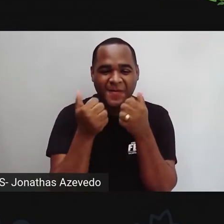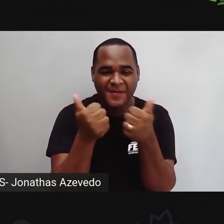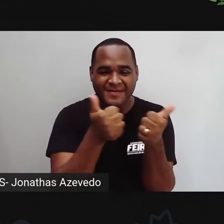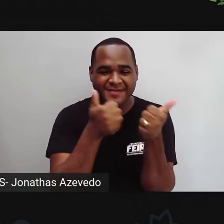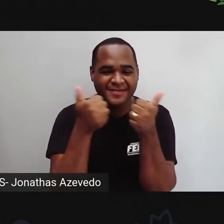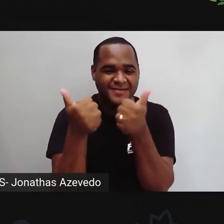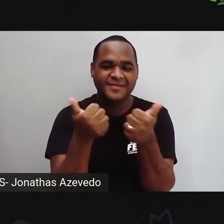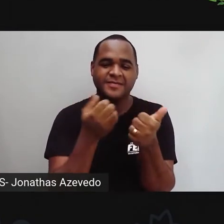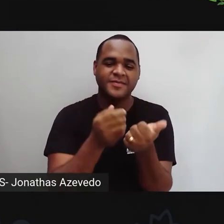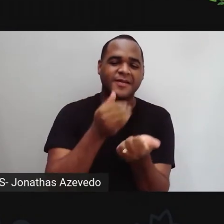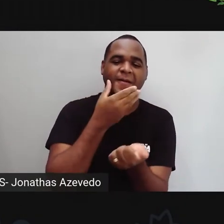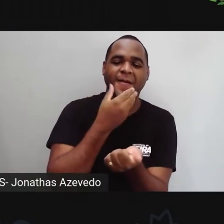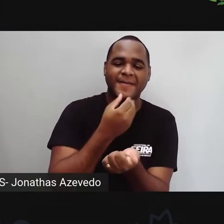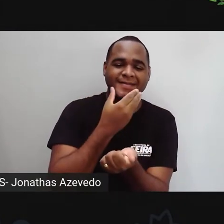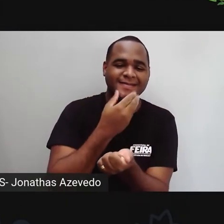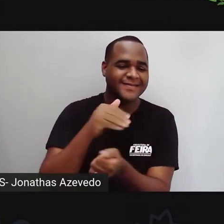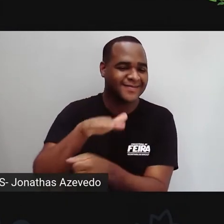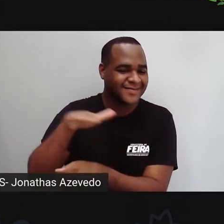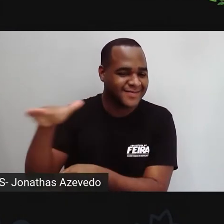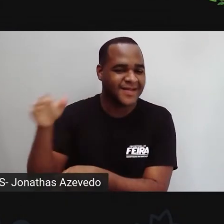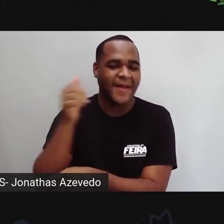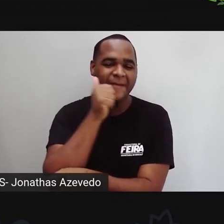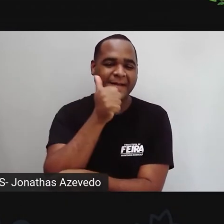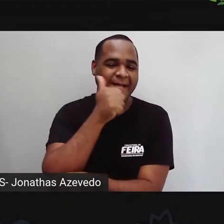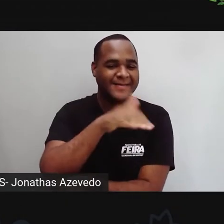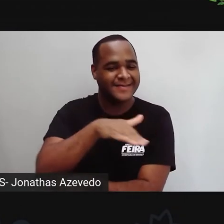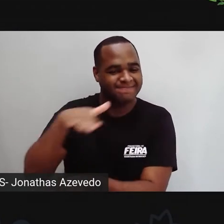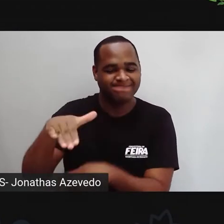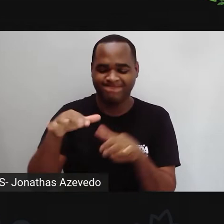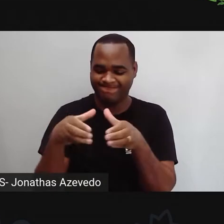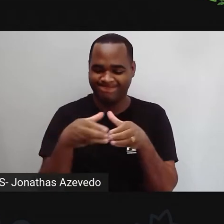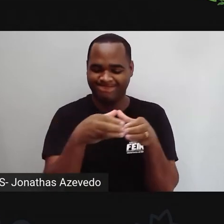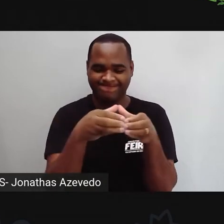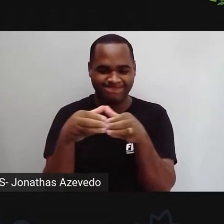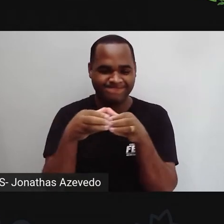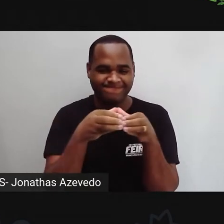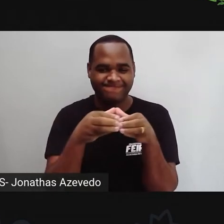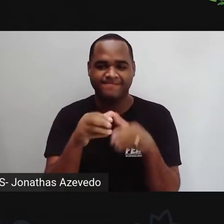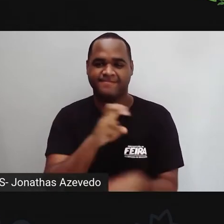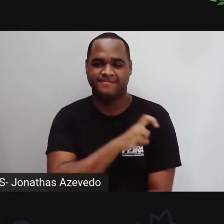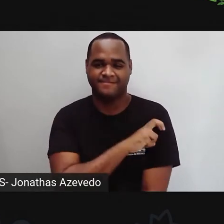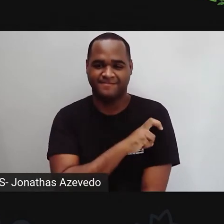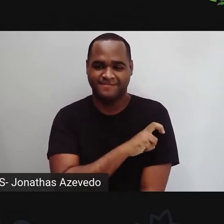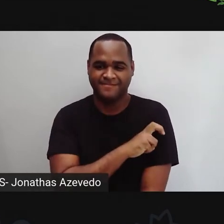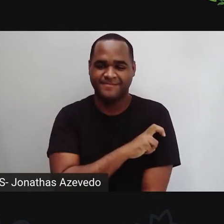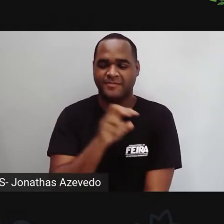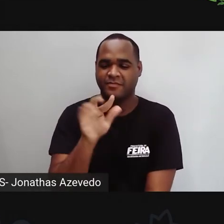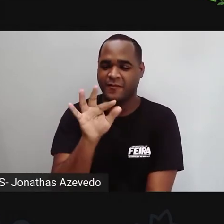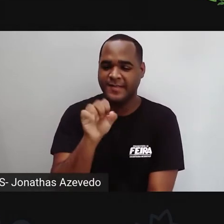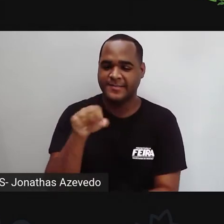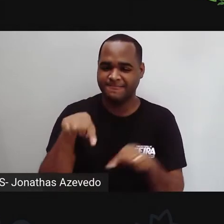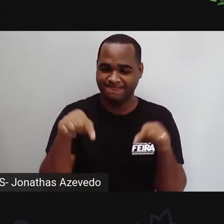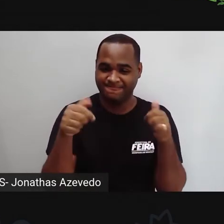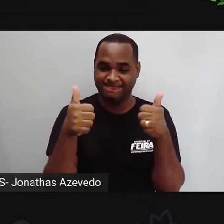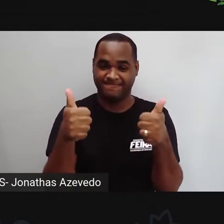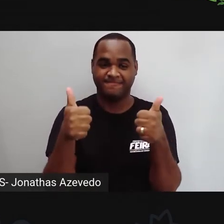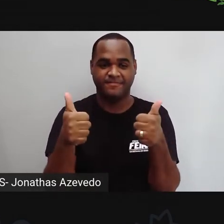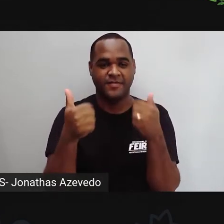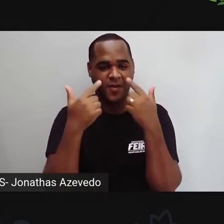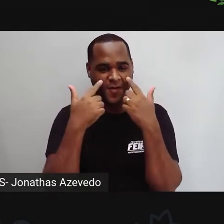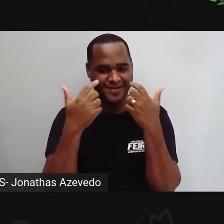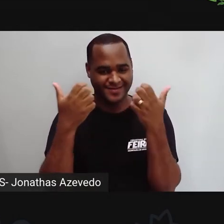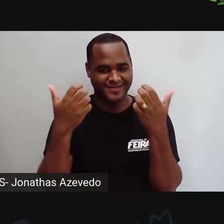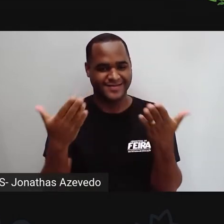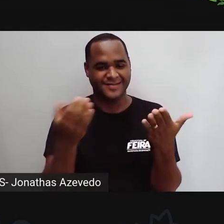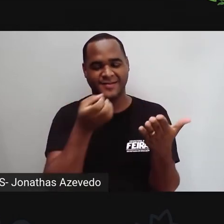Olá, meninos e meninas das turmas do quinto ano de Feira de Santana. Olhem só, estamos aqui para